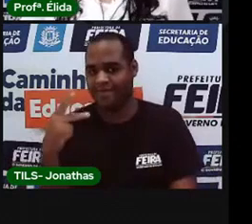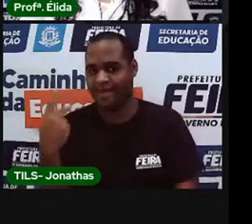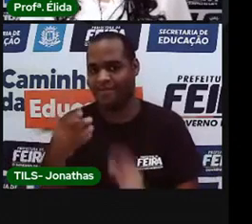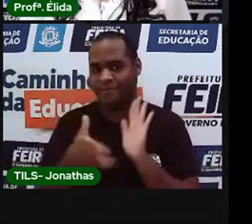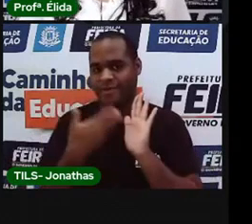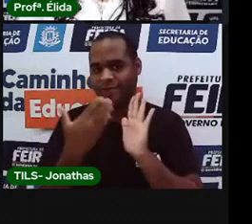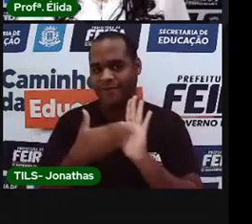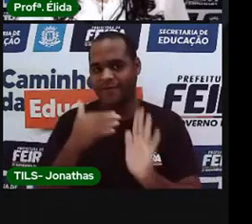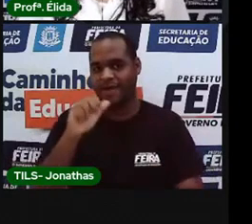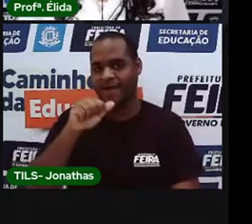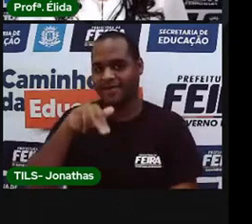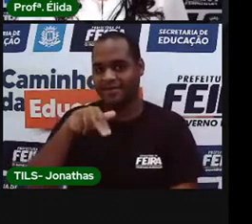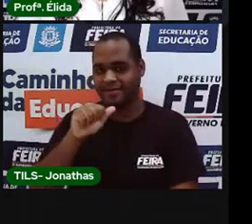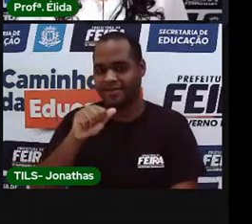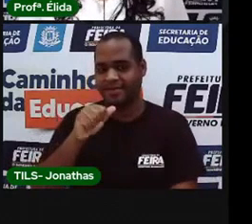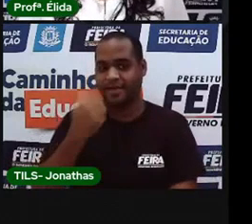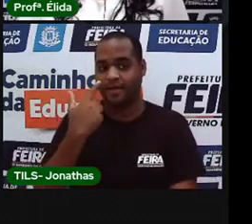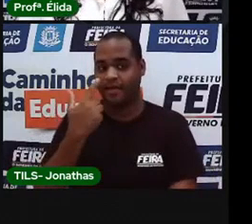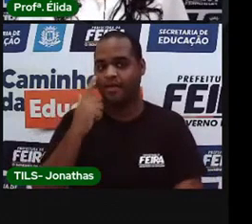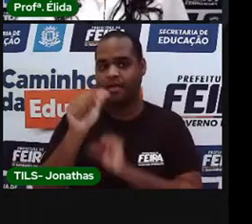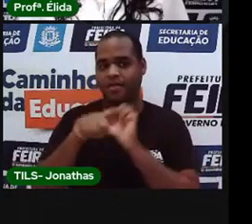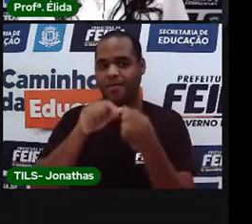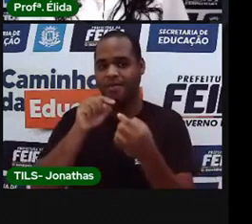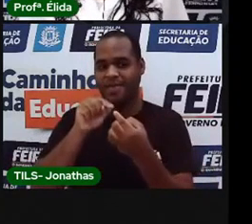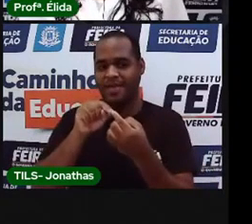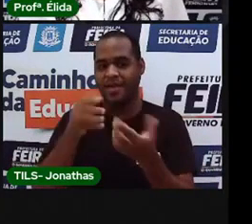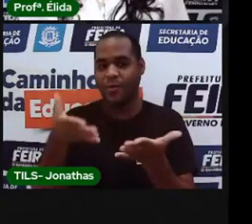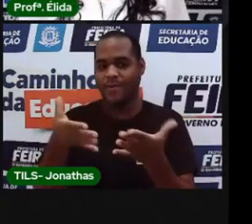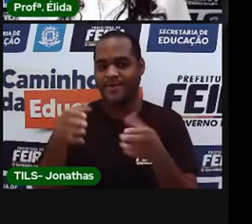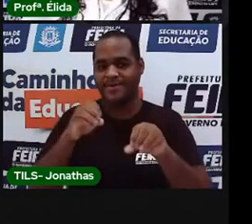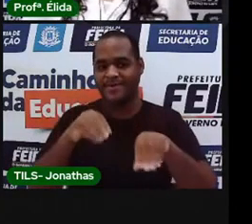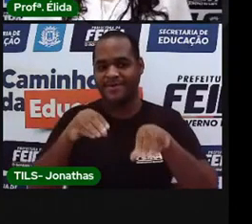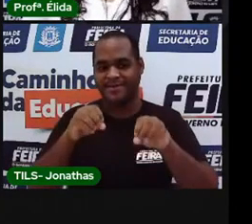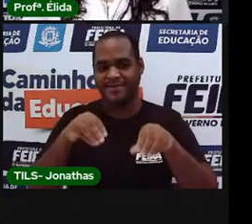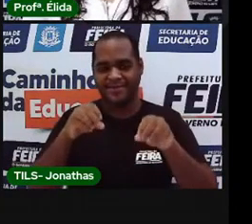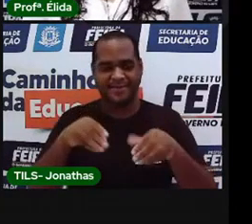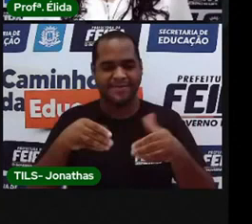E a Pró fez uma adaptação para a nossa aula.